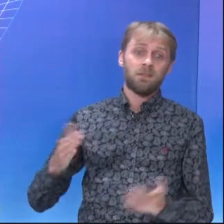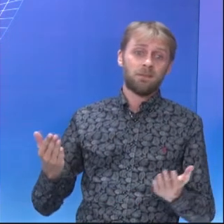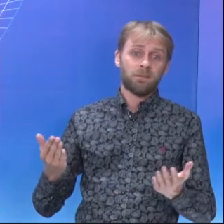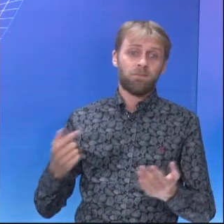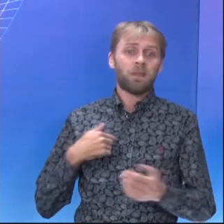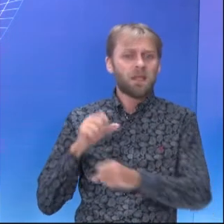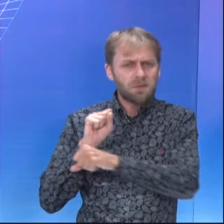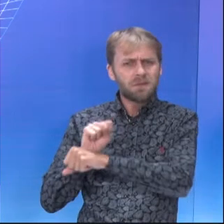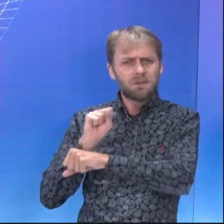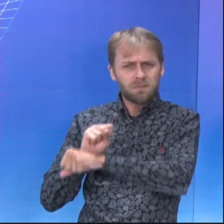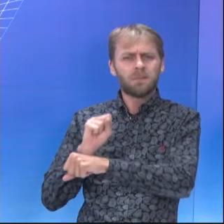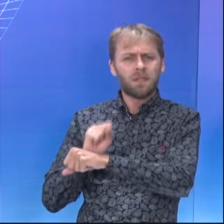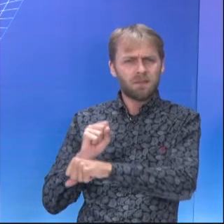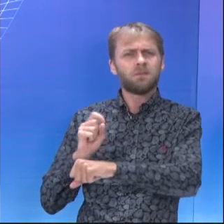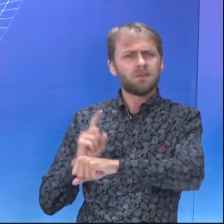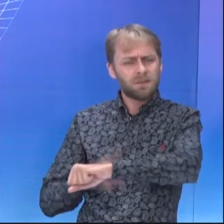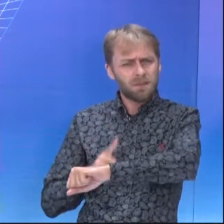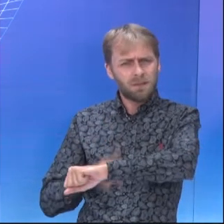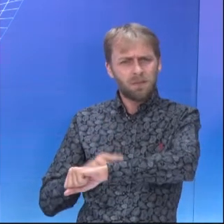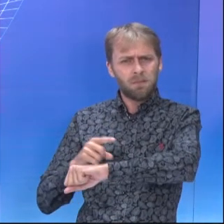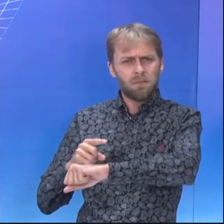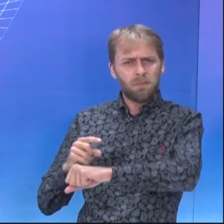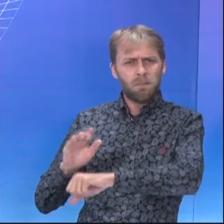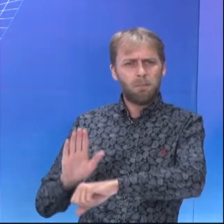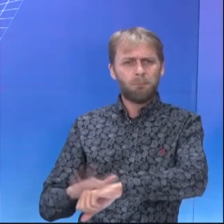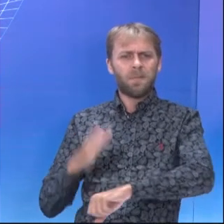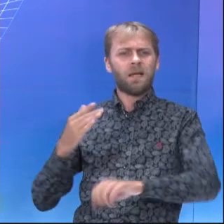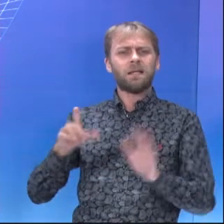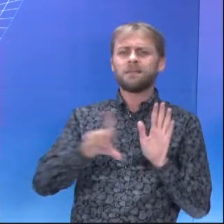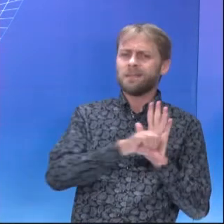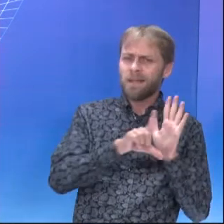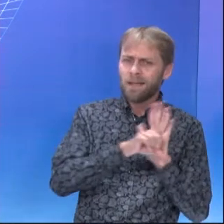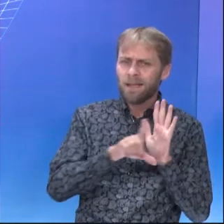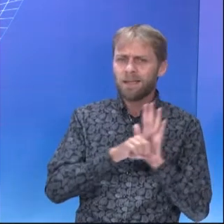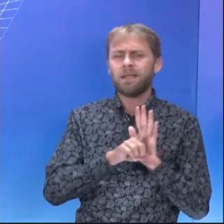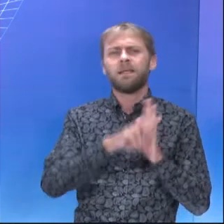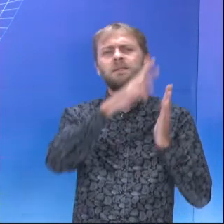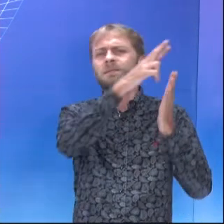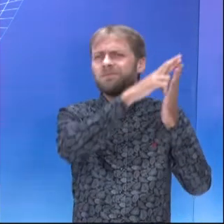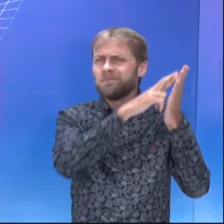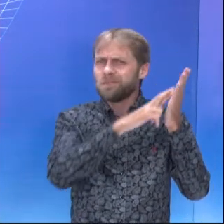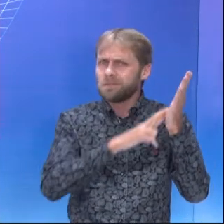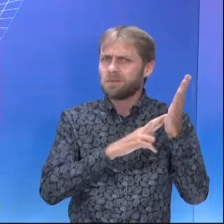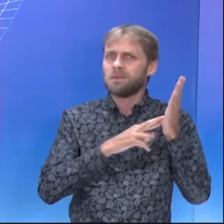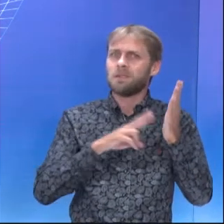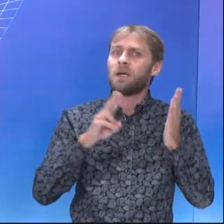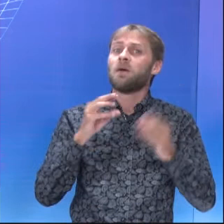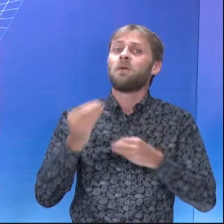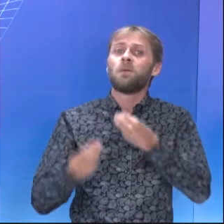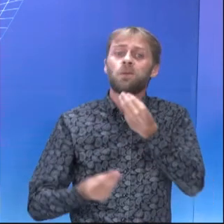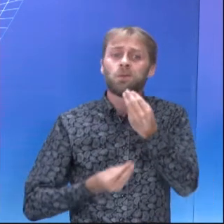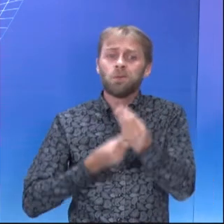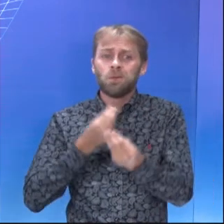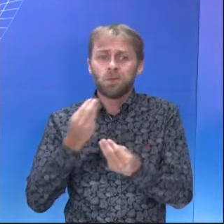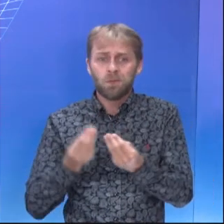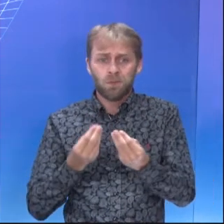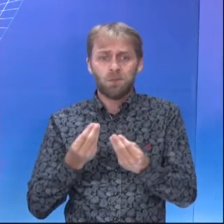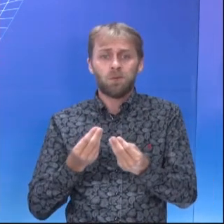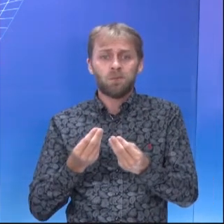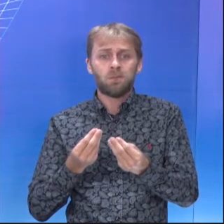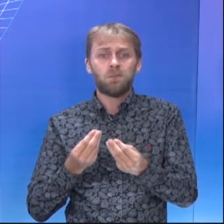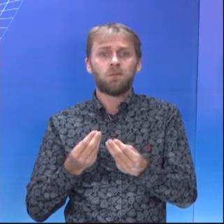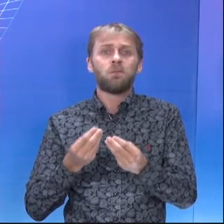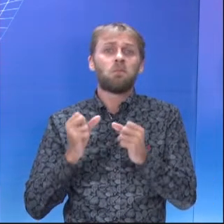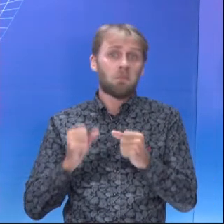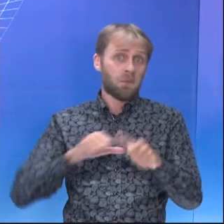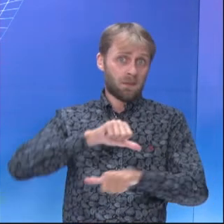hope this doesn't happen to happen several more times for legislators to realize that something needs